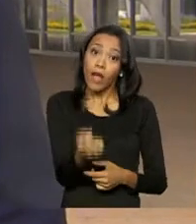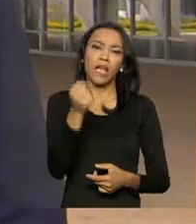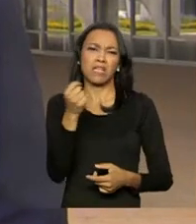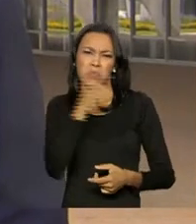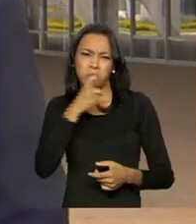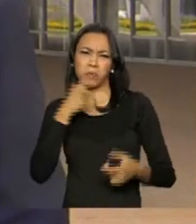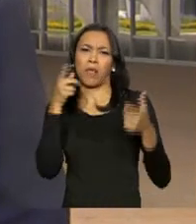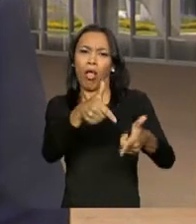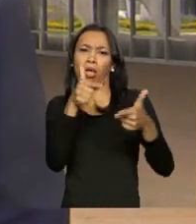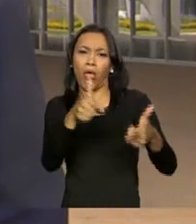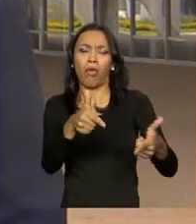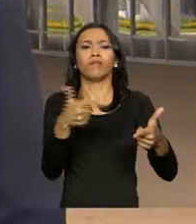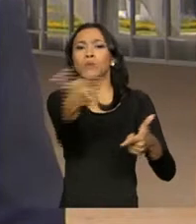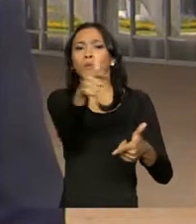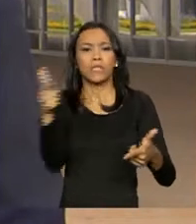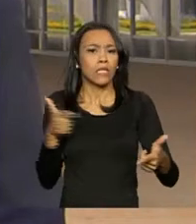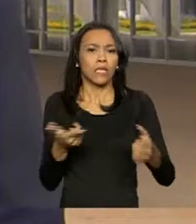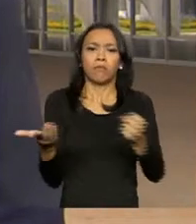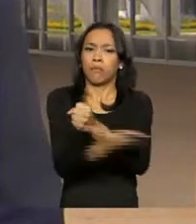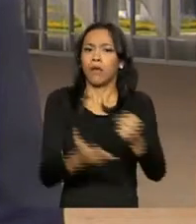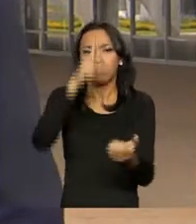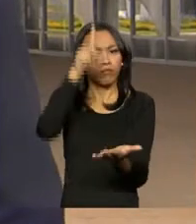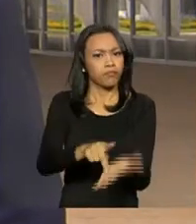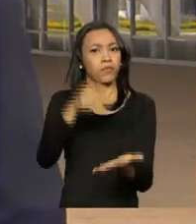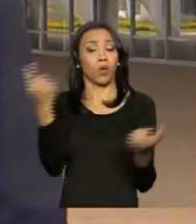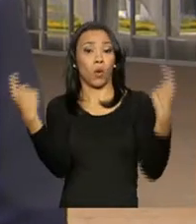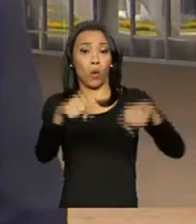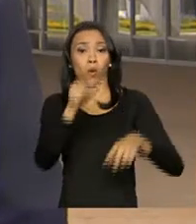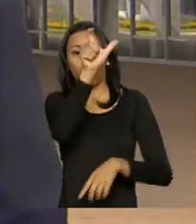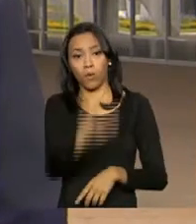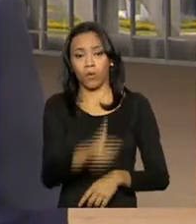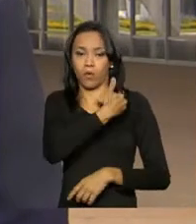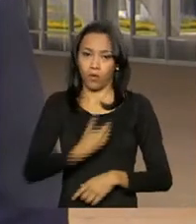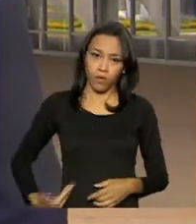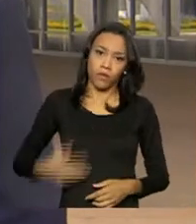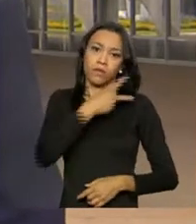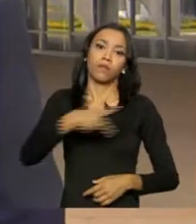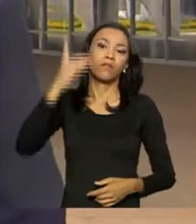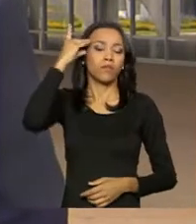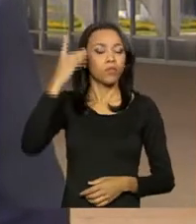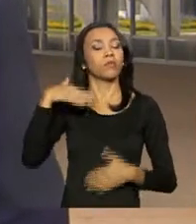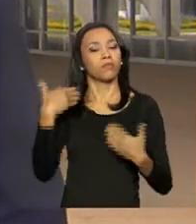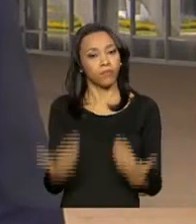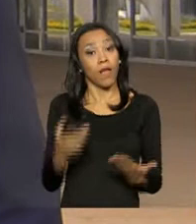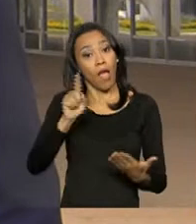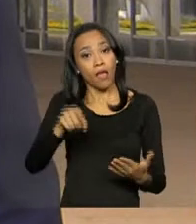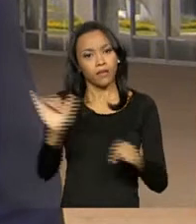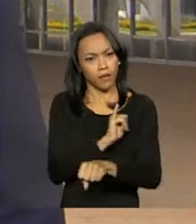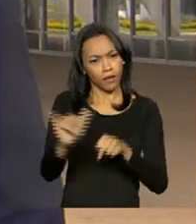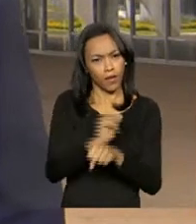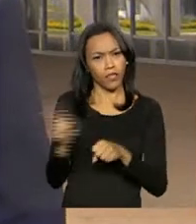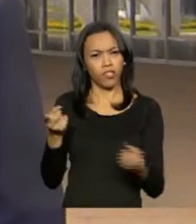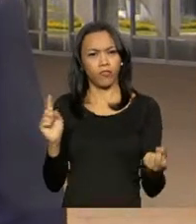mentirosos e sem qualquer base de realidade contra o governo da presidenta Dilma Rousseff. Segue, assim, a estratégia de